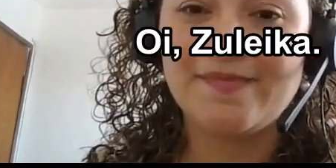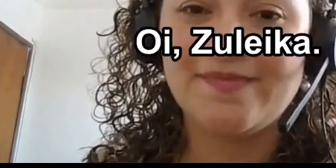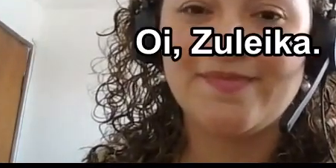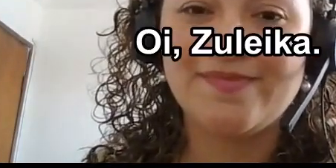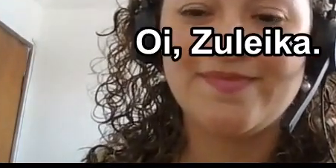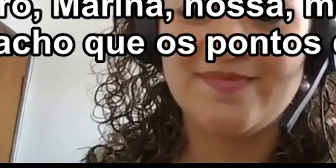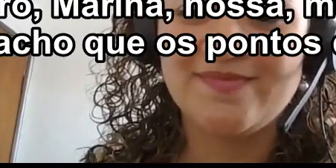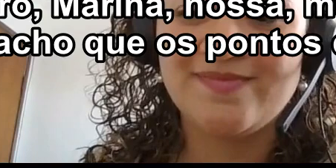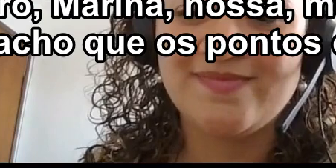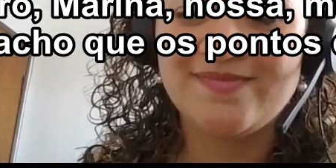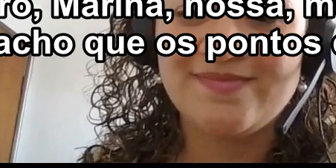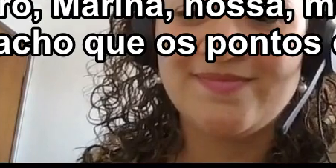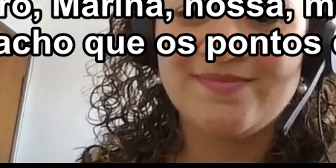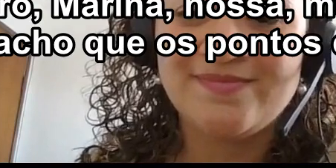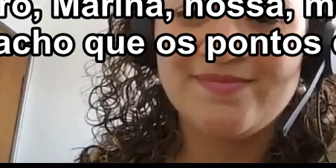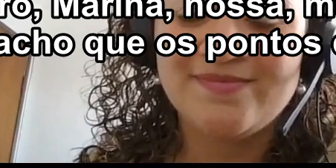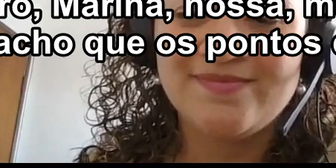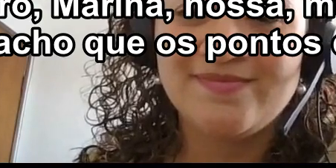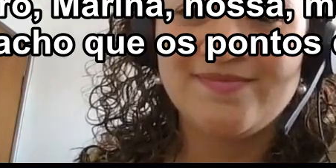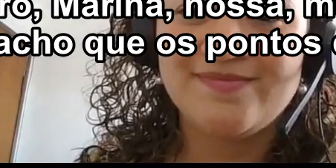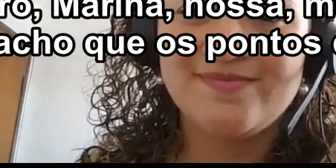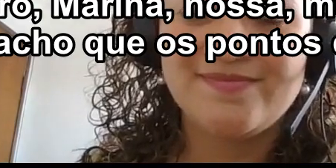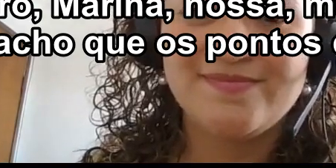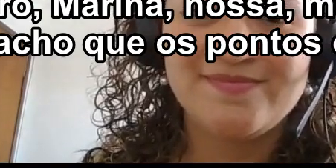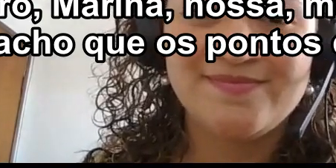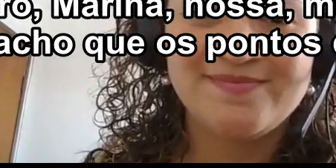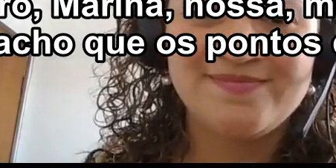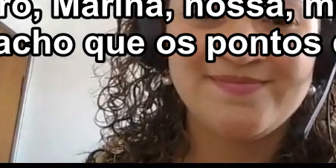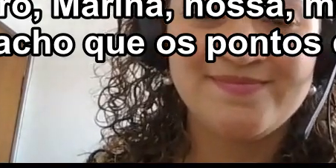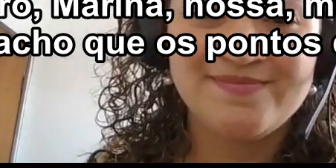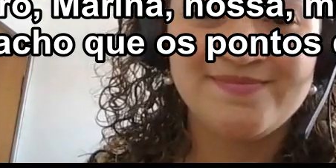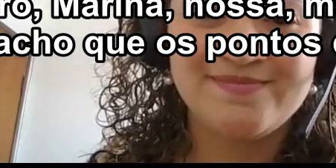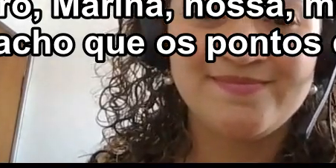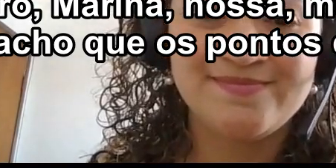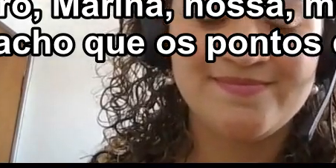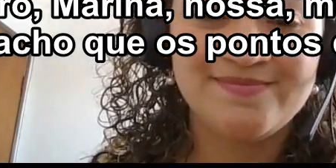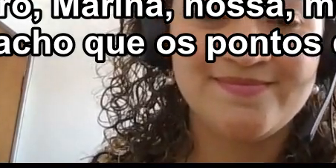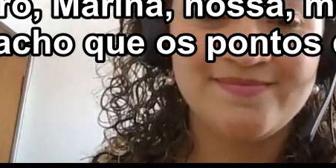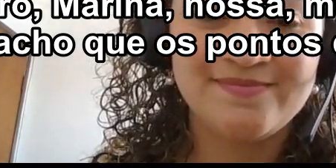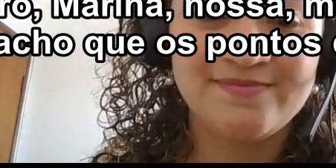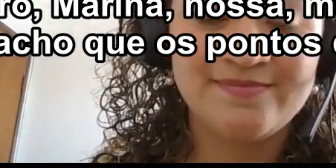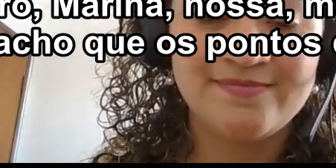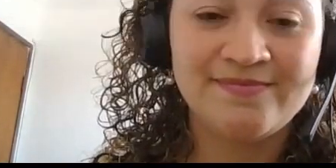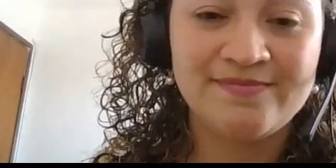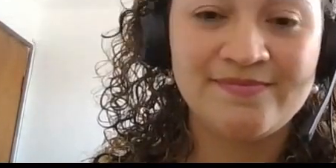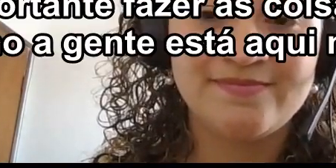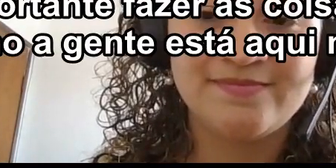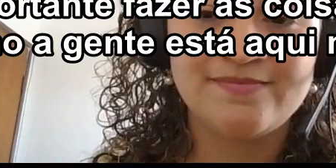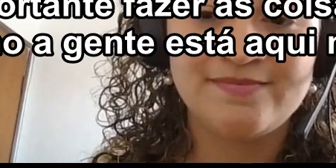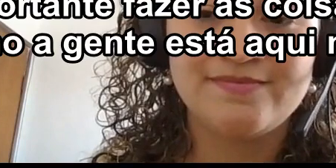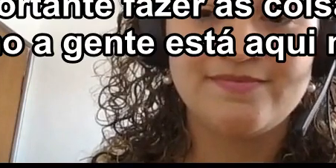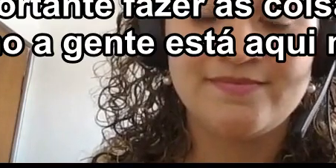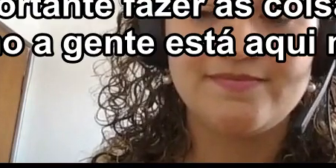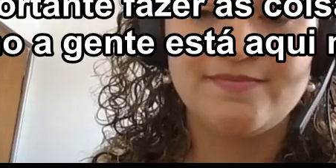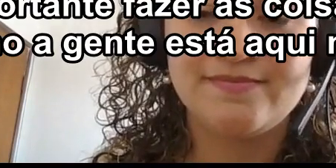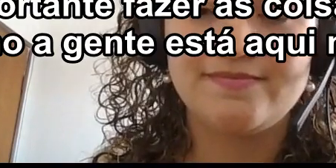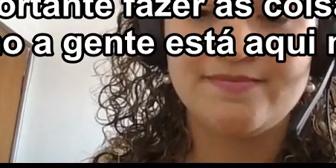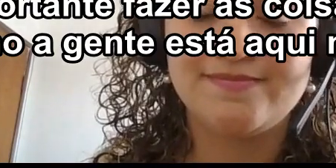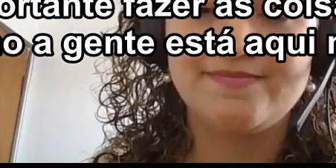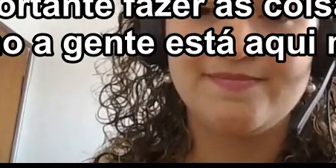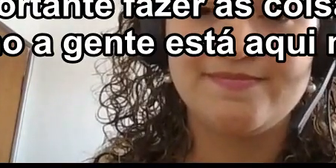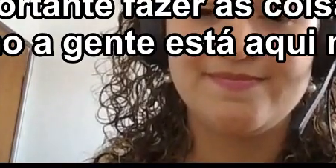Oi, Zé Lica. Primeiro, Marina, nossa, muito obrigada, realmente, acho que os pontos que você trouxe aí, como é importante, né,